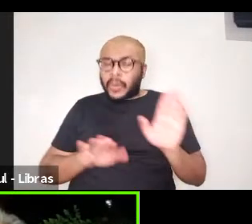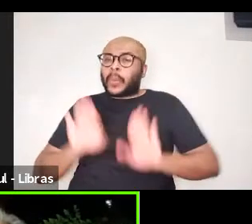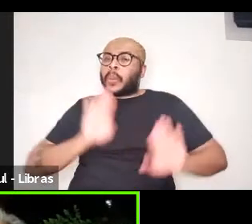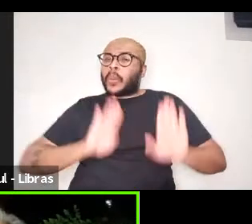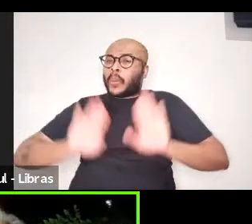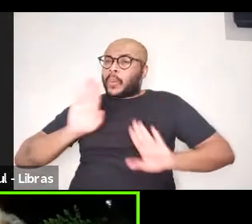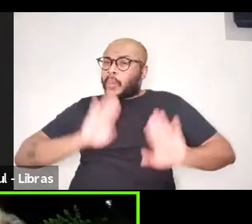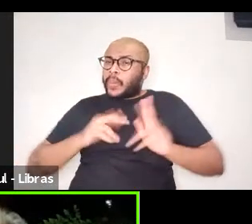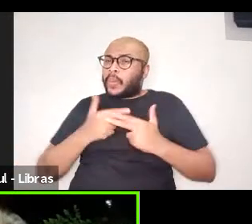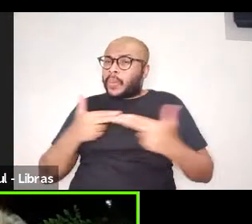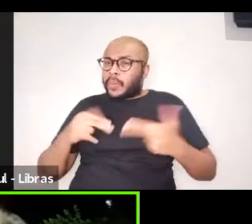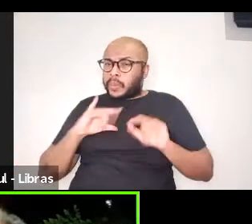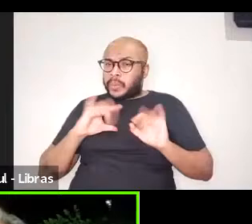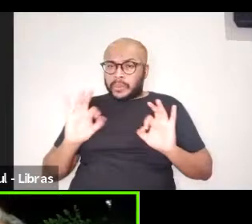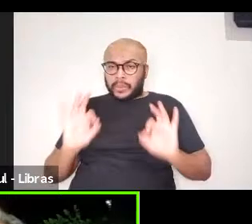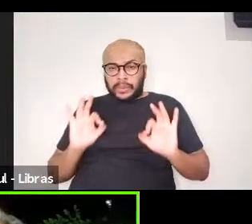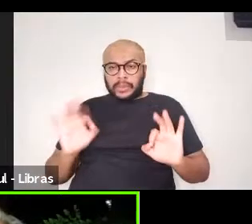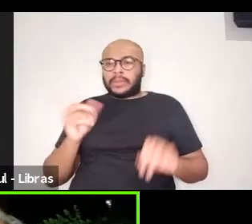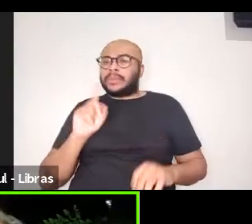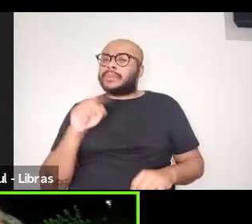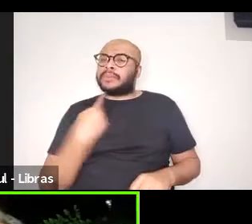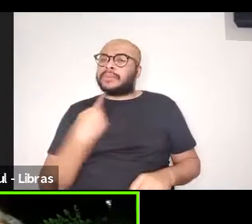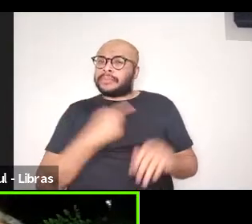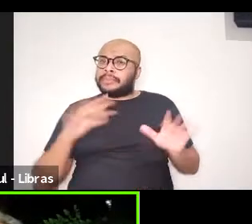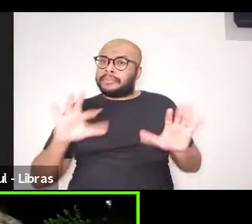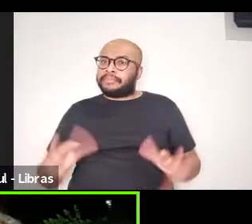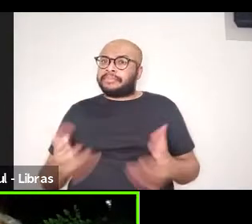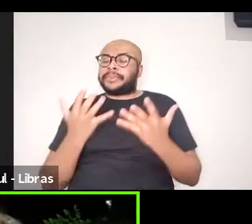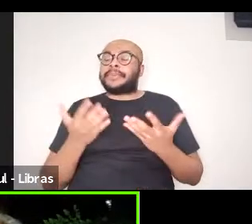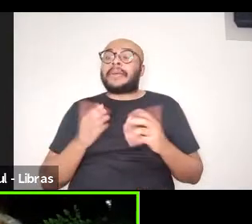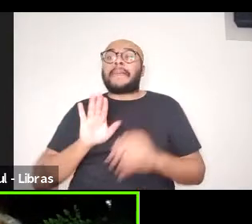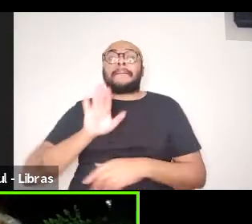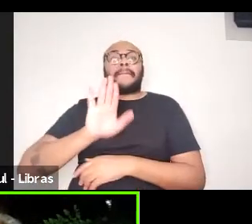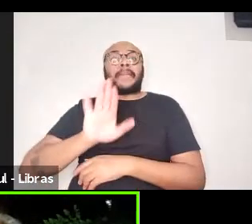editoriais, mas todo incentivo. Agora,